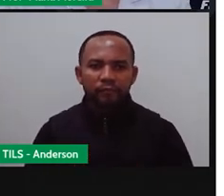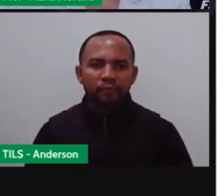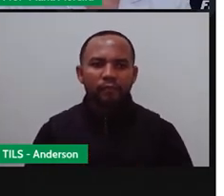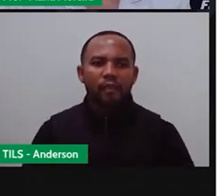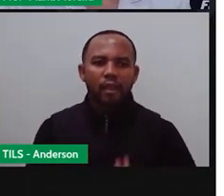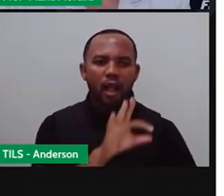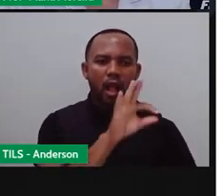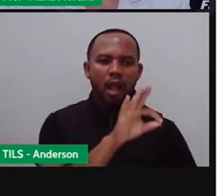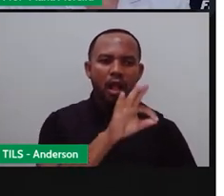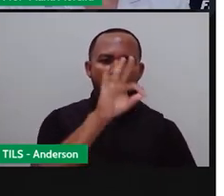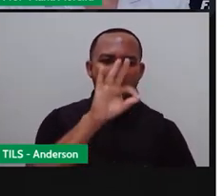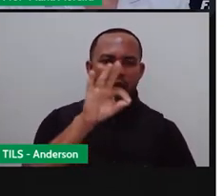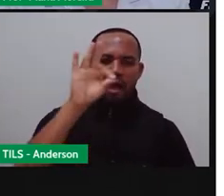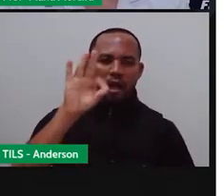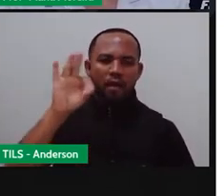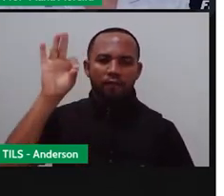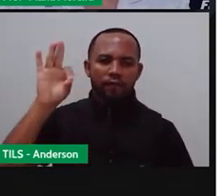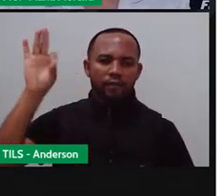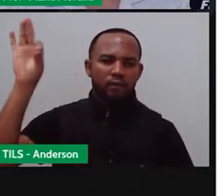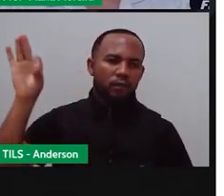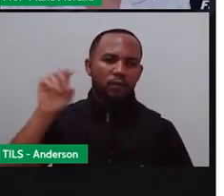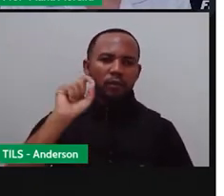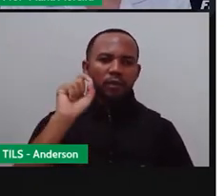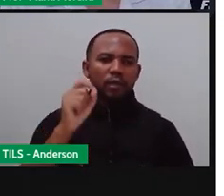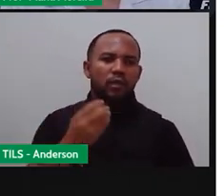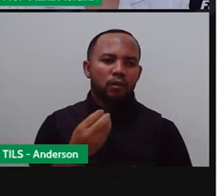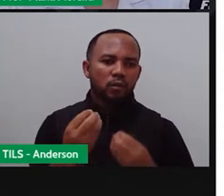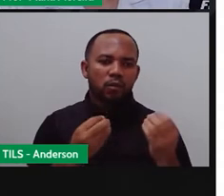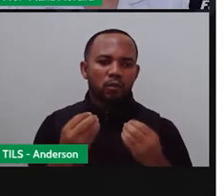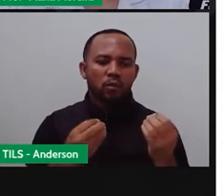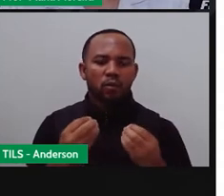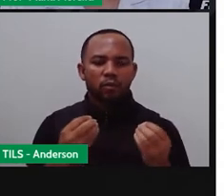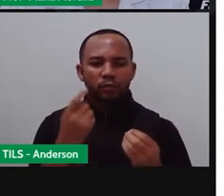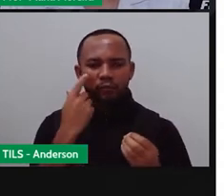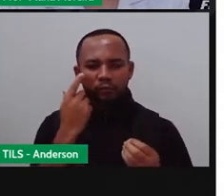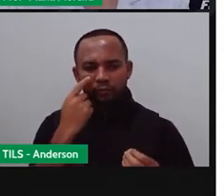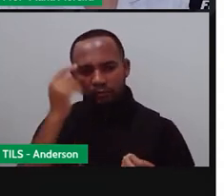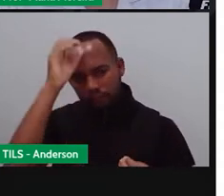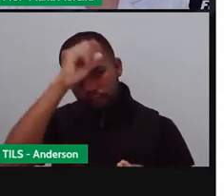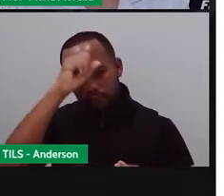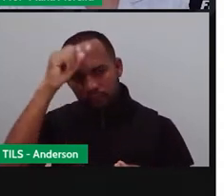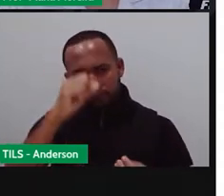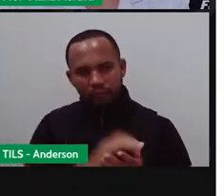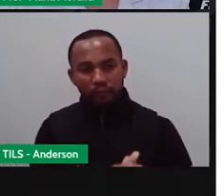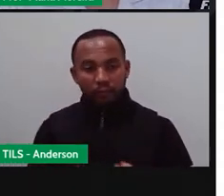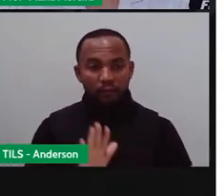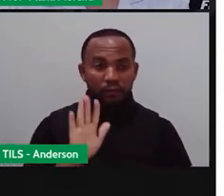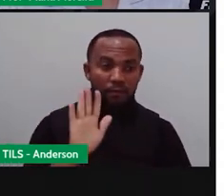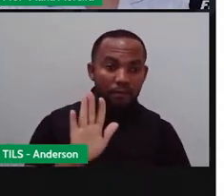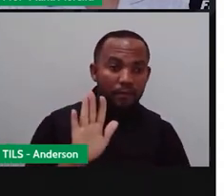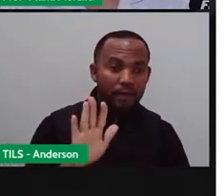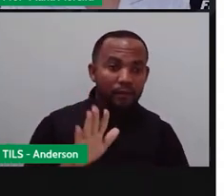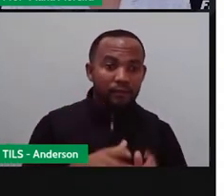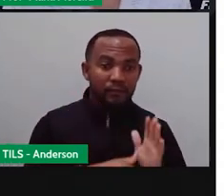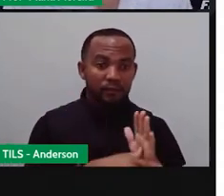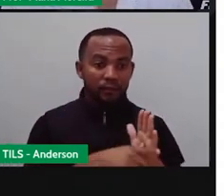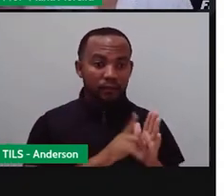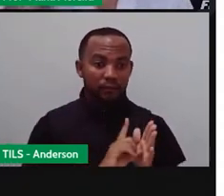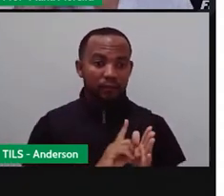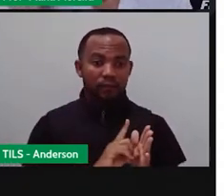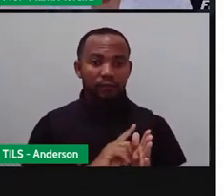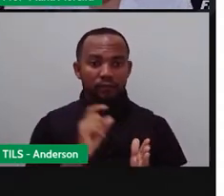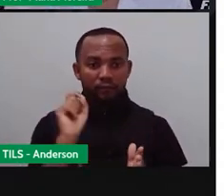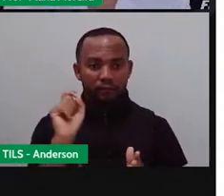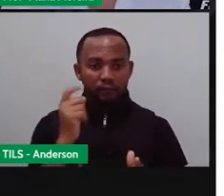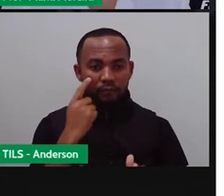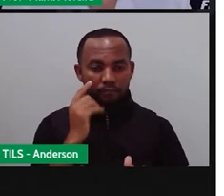Gráfico! Vamos retomar ao nosso conteúdo de gráfico, tá? Mas, antes disso, a